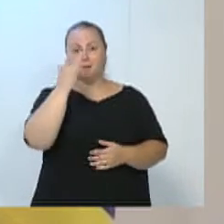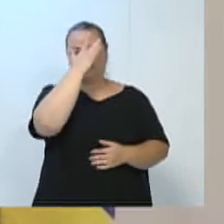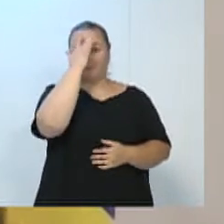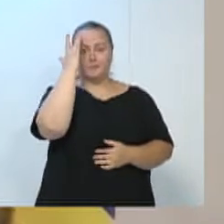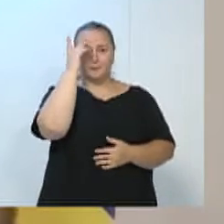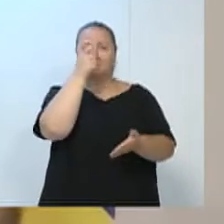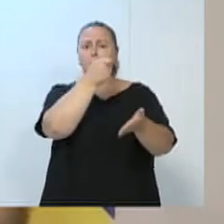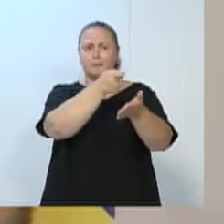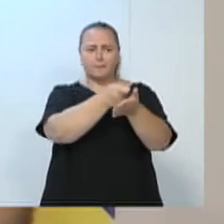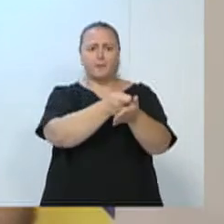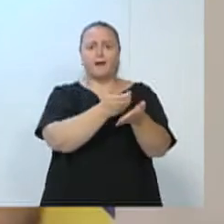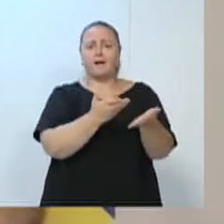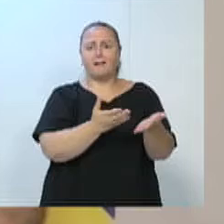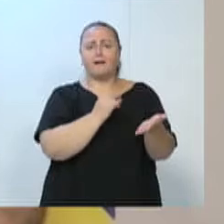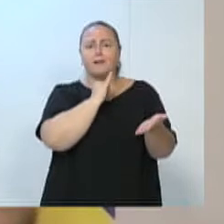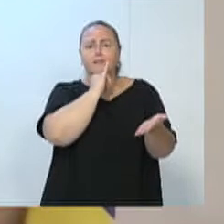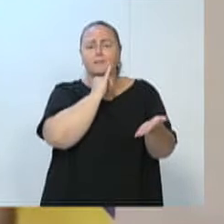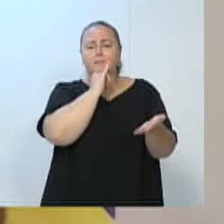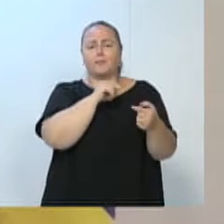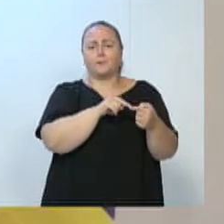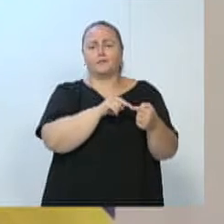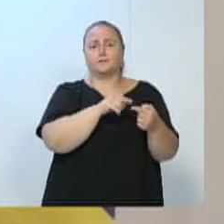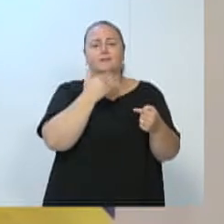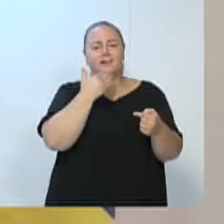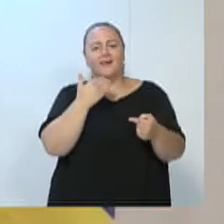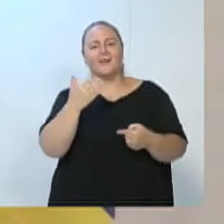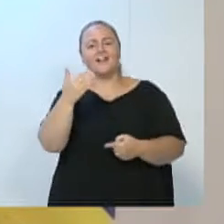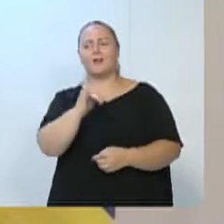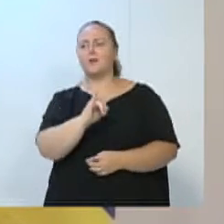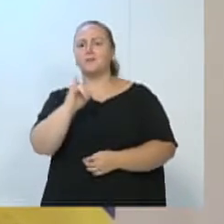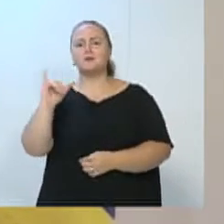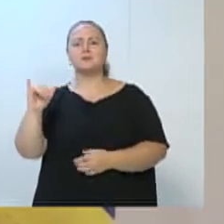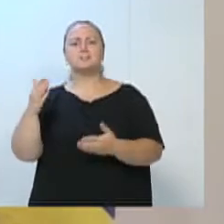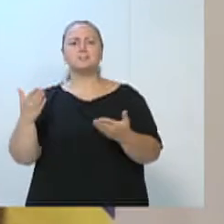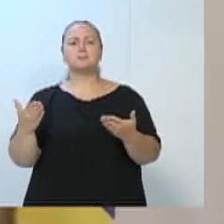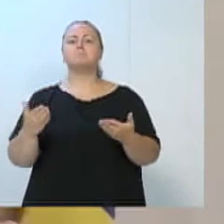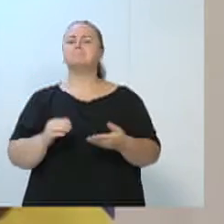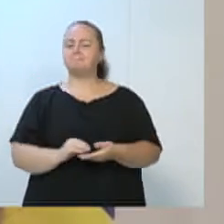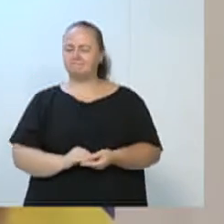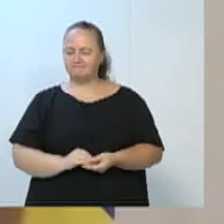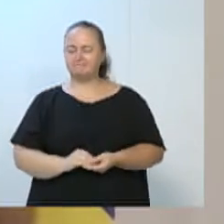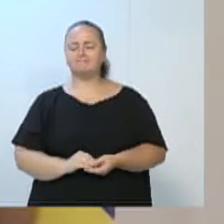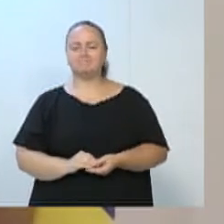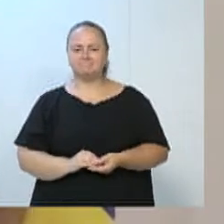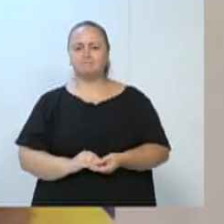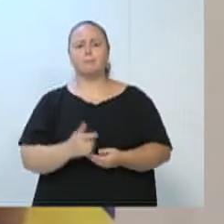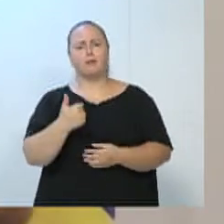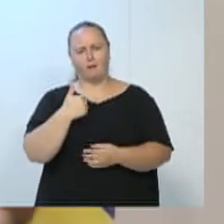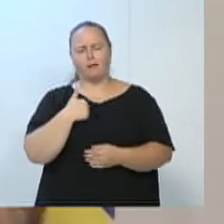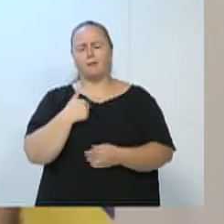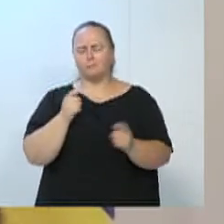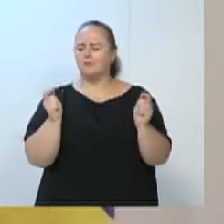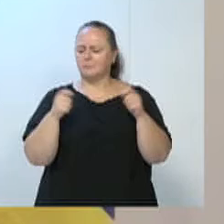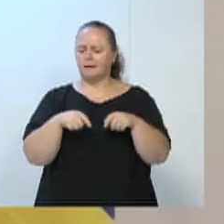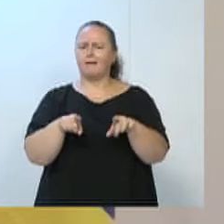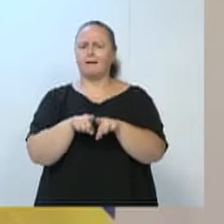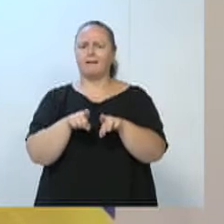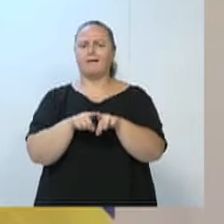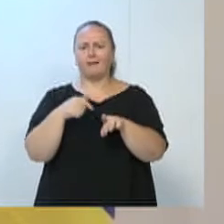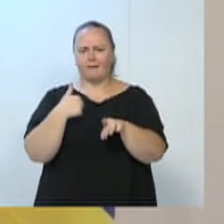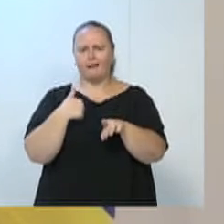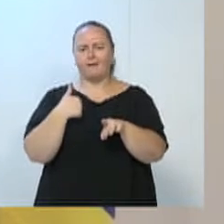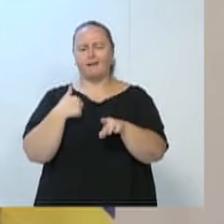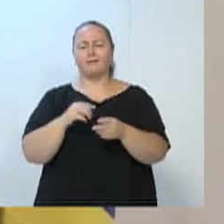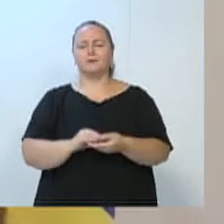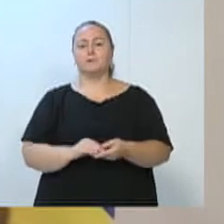faz elogio, inclusive pediu para que nós transmitíssemos esse elogio aqui na tribuna. Esse elogio não é meu, posso fazer também, e faço sim, quando precisa, porque